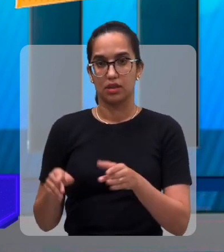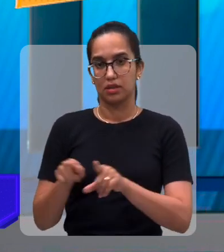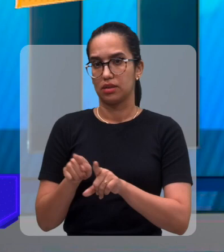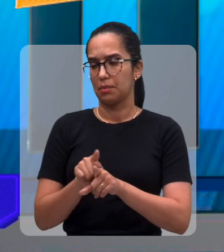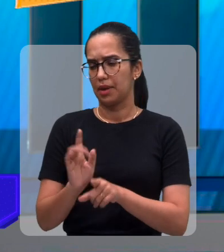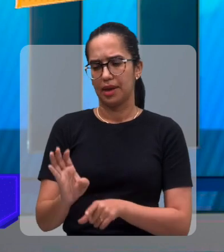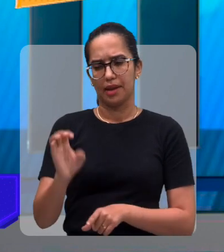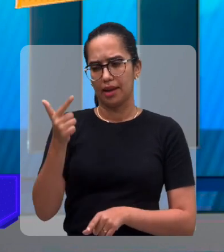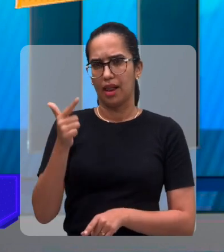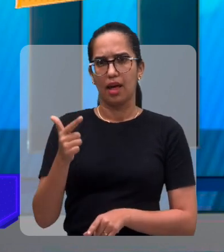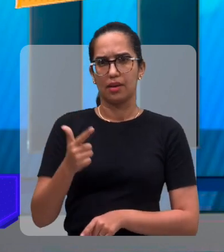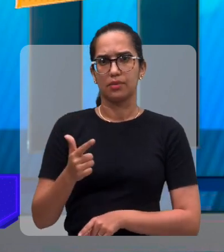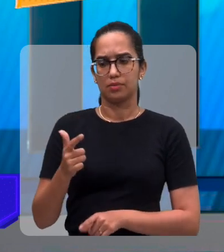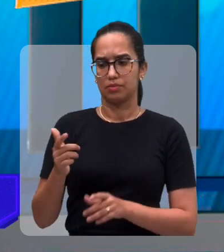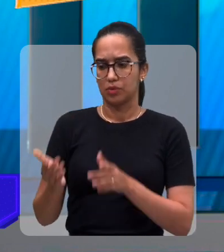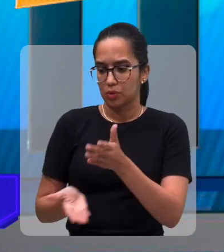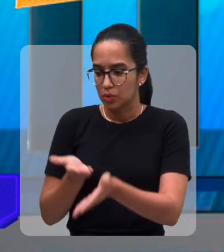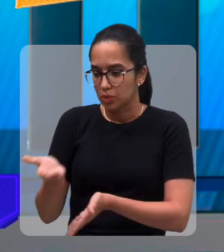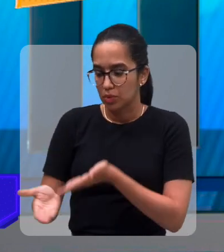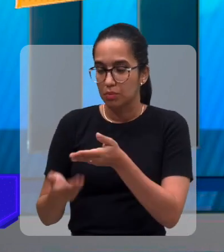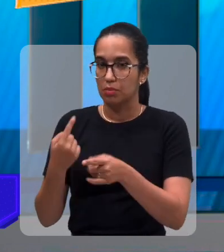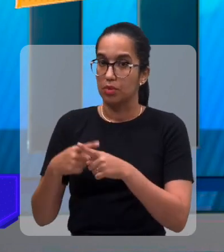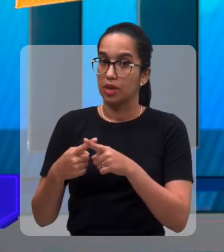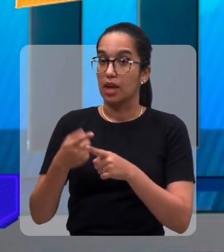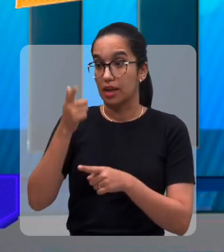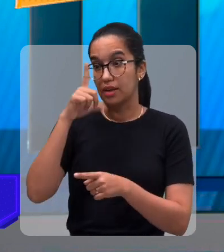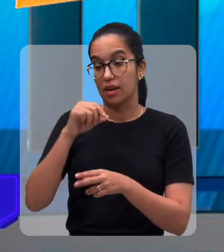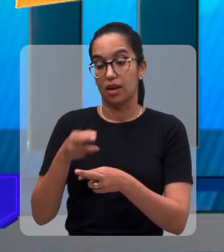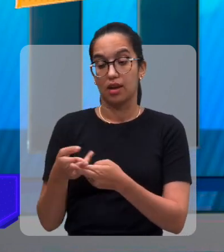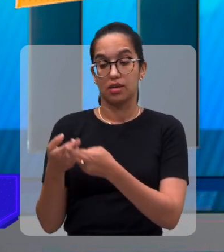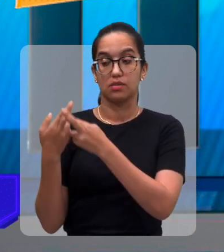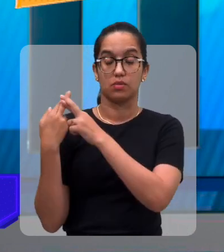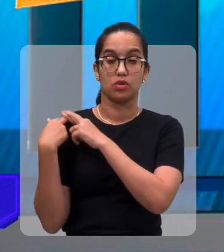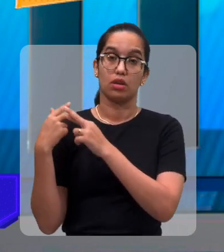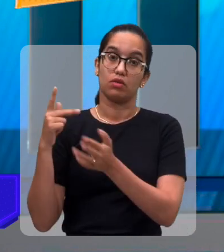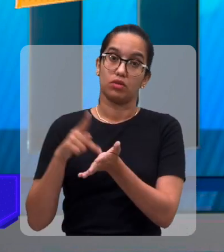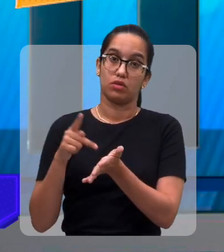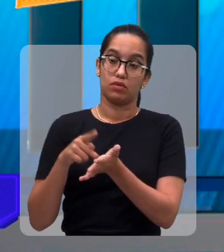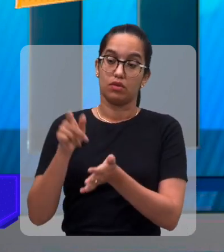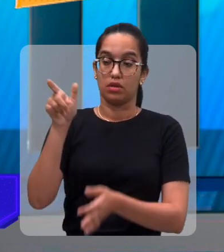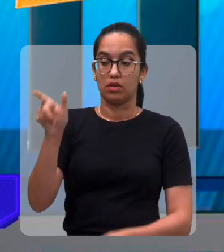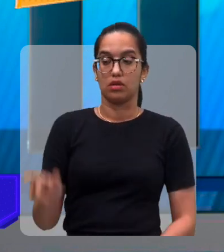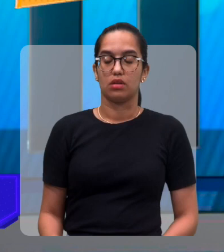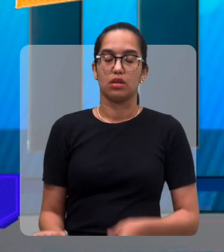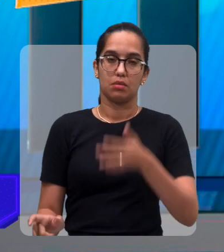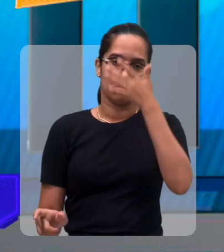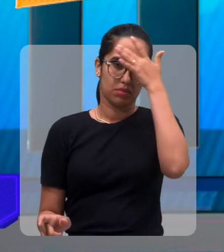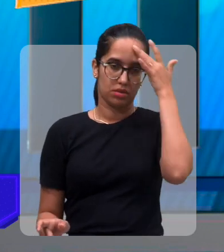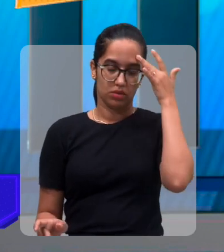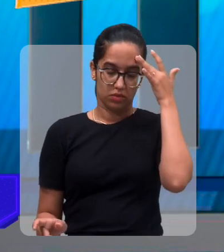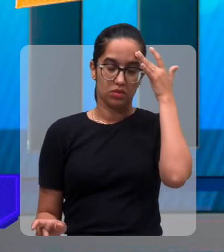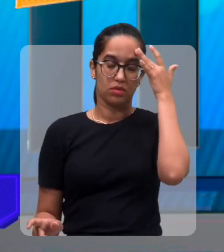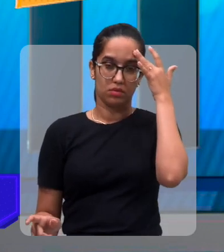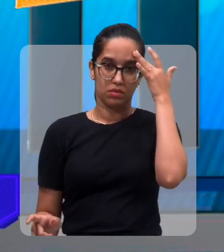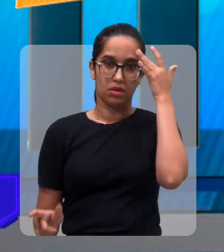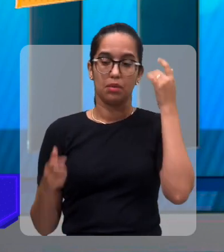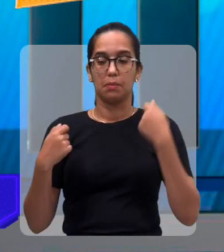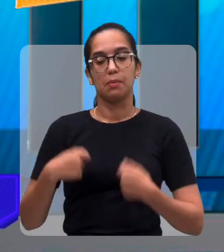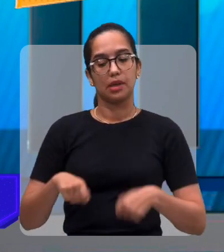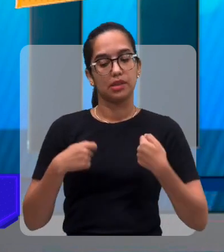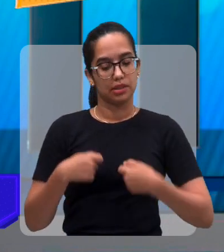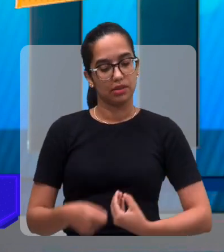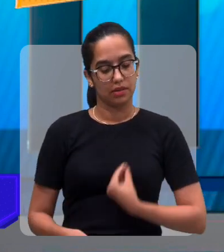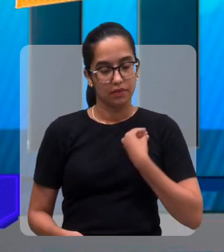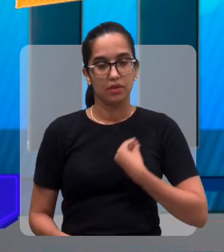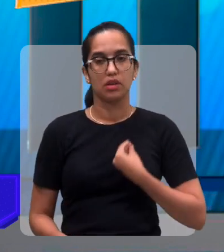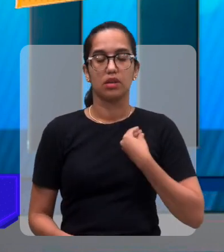participar, porque a mãe e o pai é o responsável, né? De forma direta pelo de menor. E quem responde por aí. Então, é necessário que esteja com